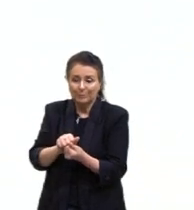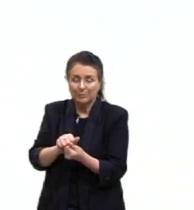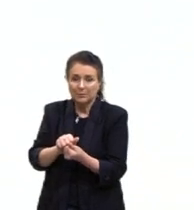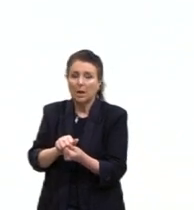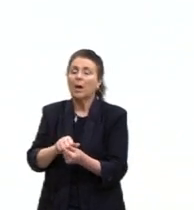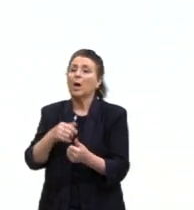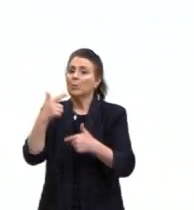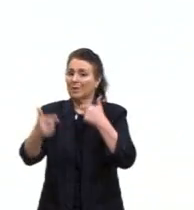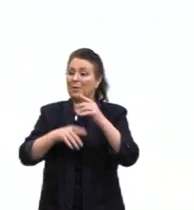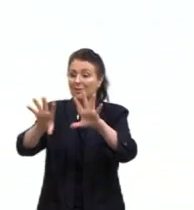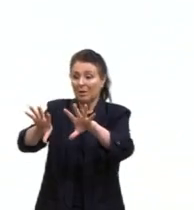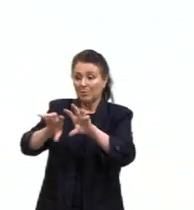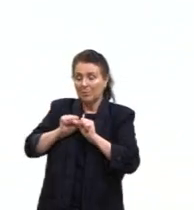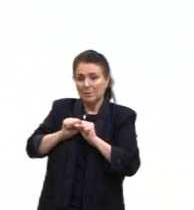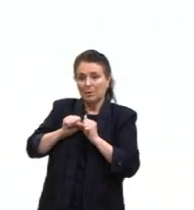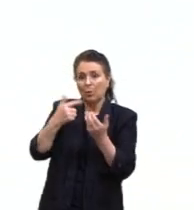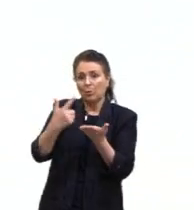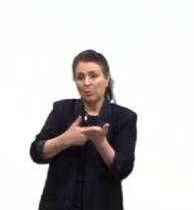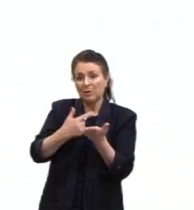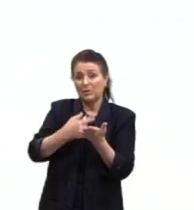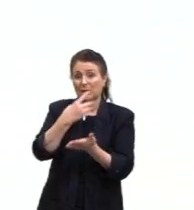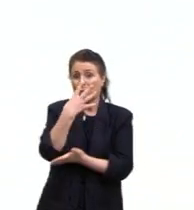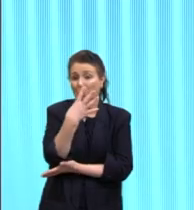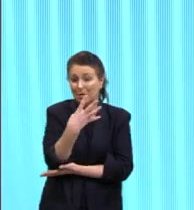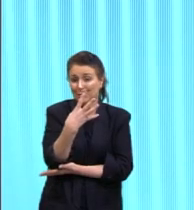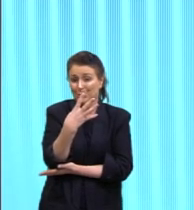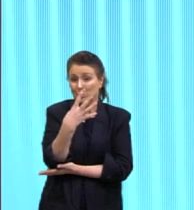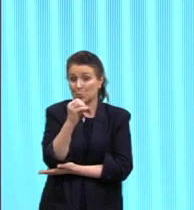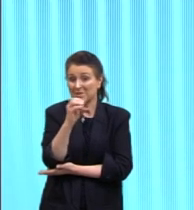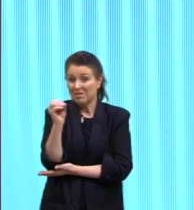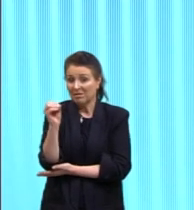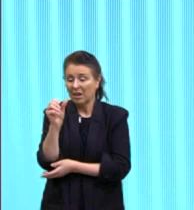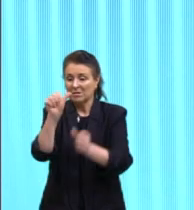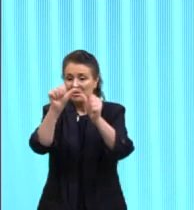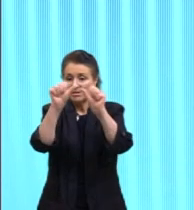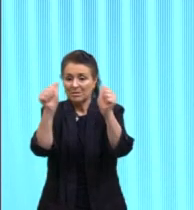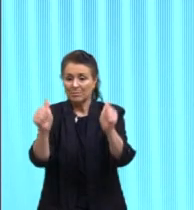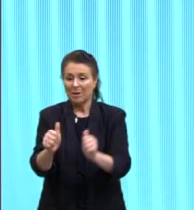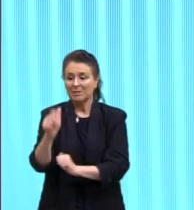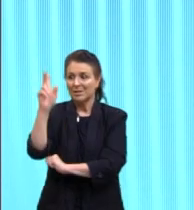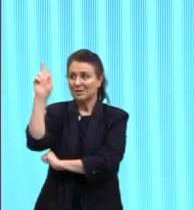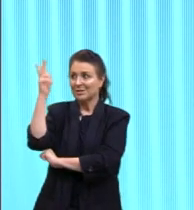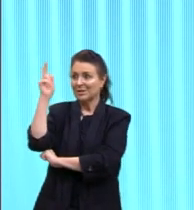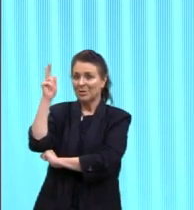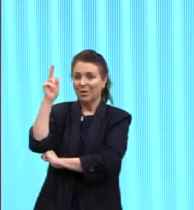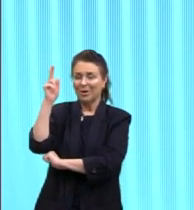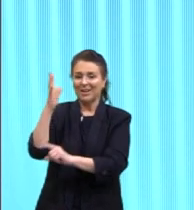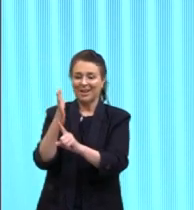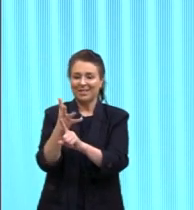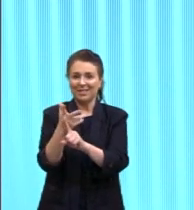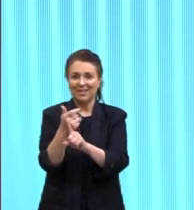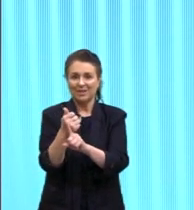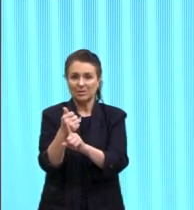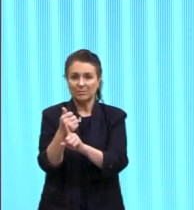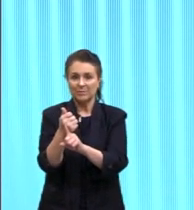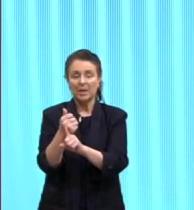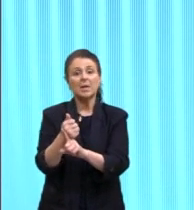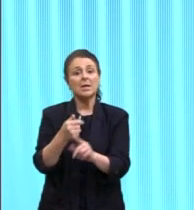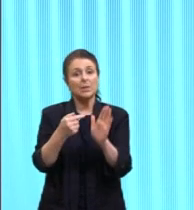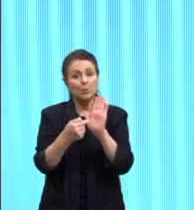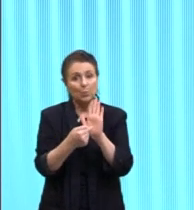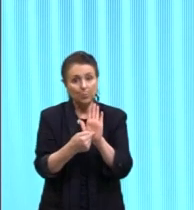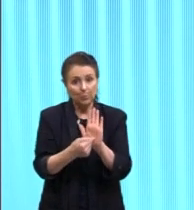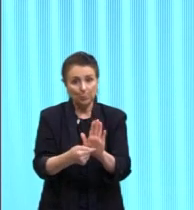de um livro de 400 imagens da história da arte, onde o Jaider pega esse livro